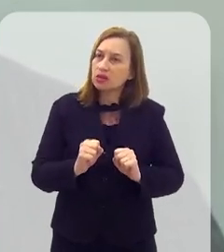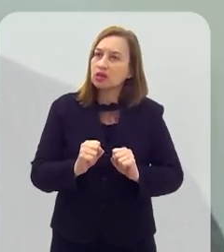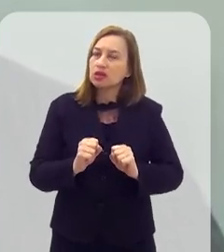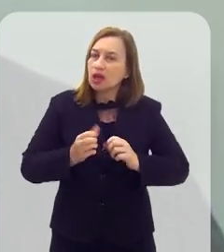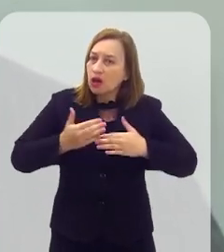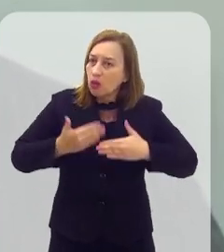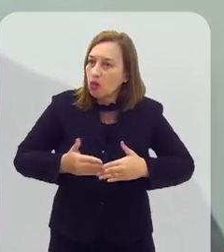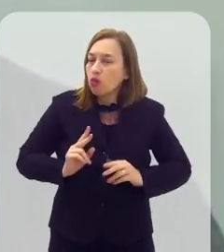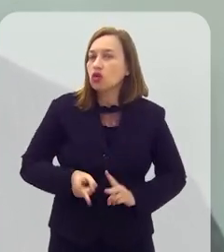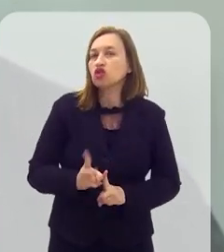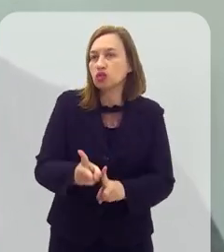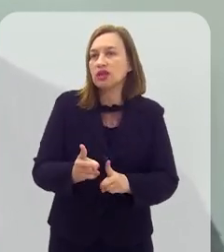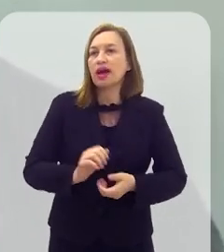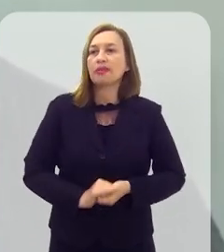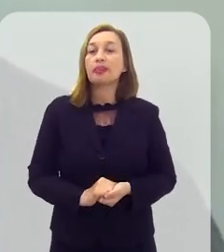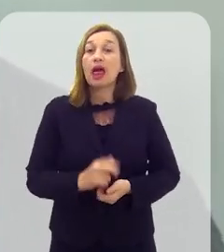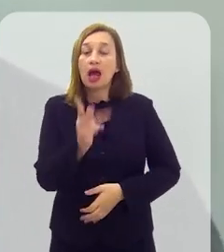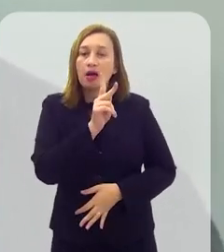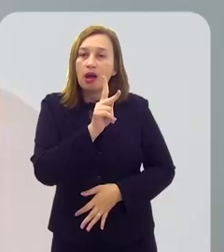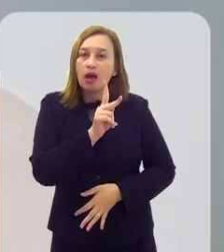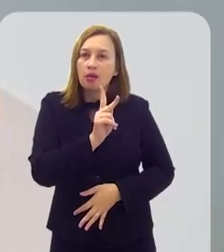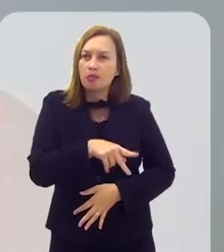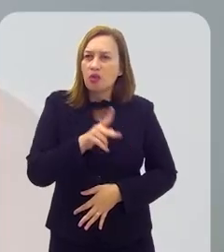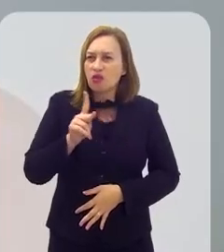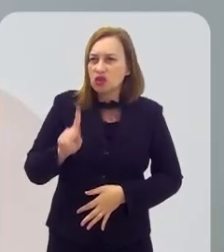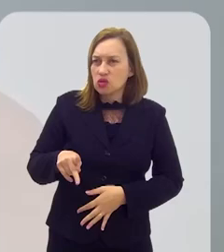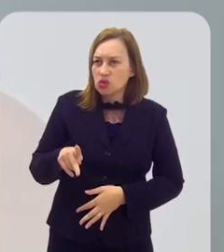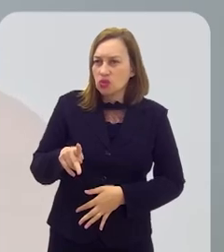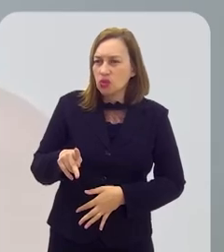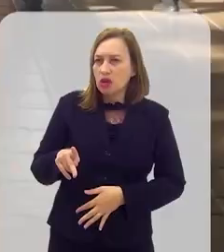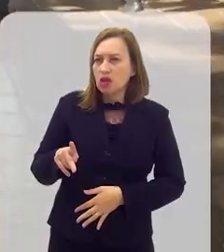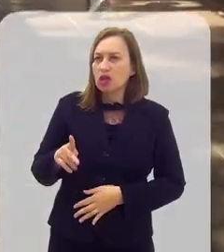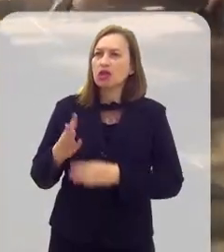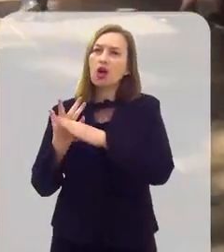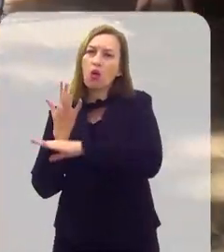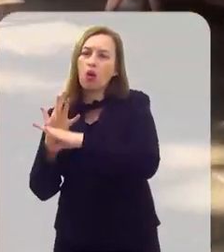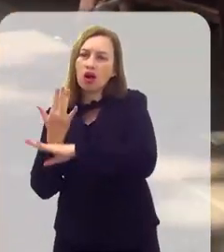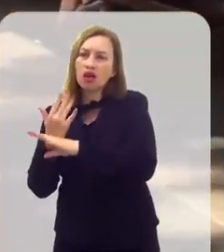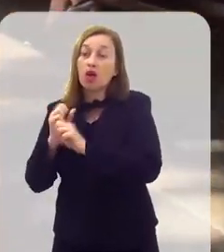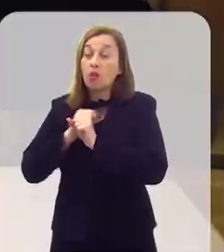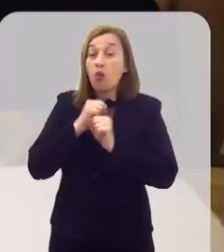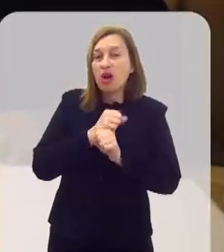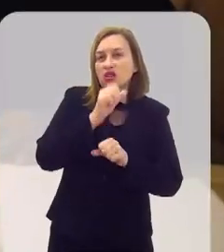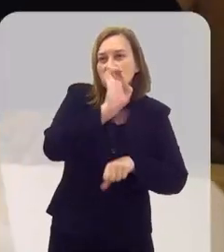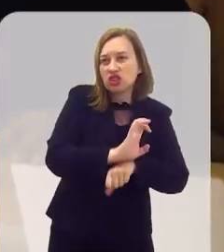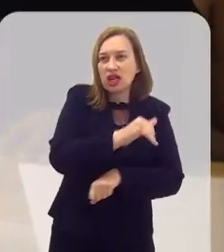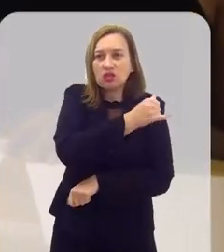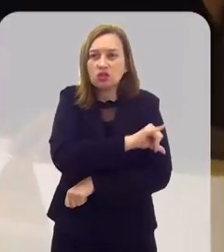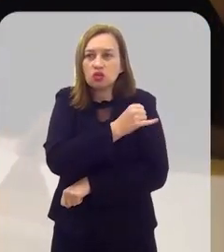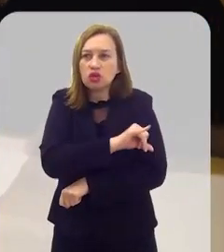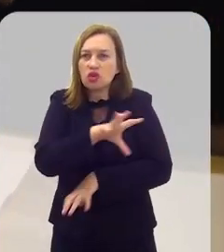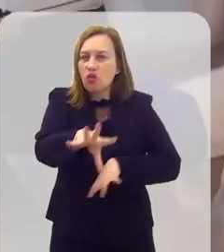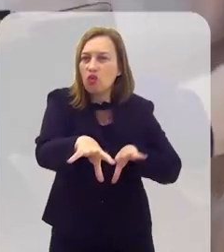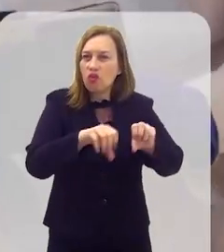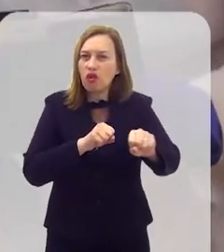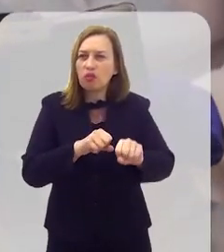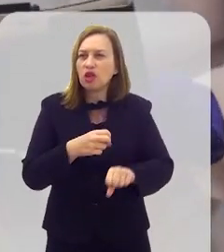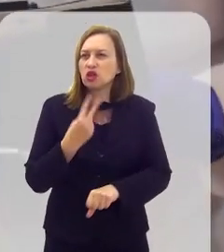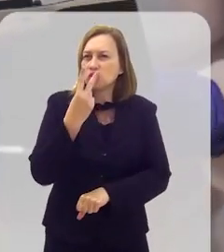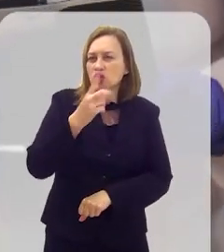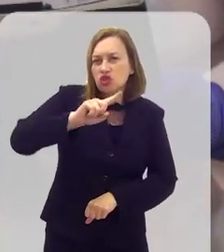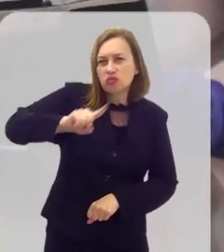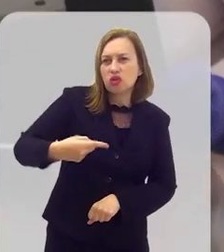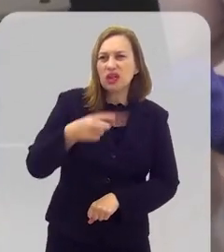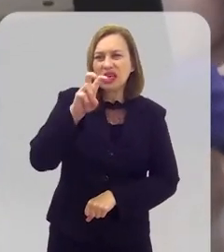possa dar qualquer passo em qualquer direção. A professora da UERJ explicou que, por ano, o Estado do Rio forma